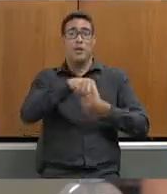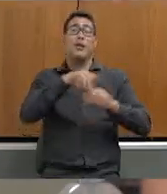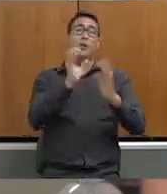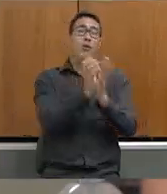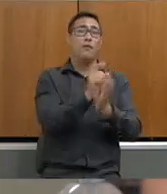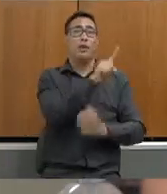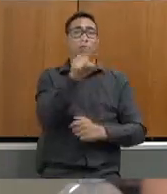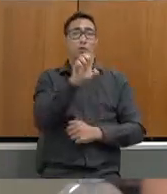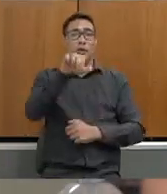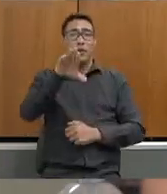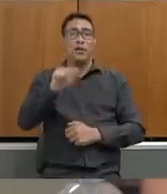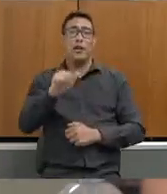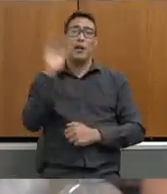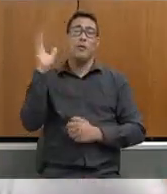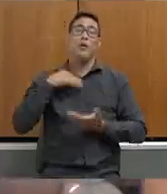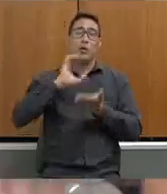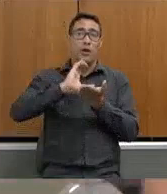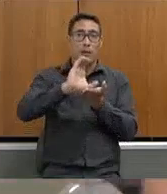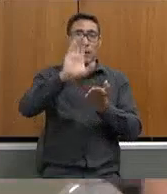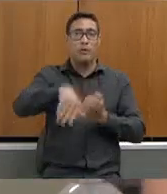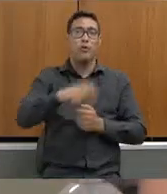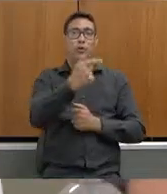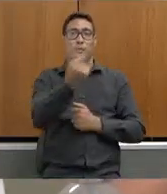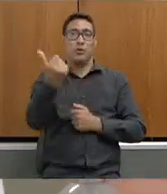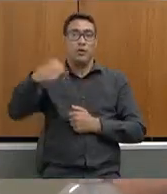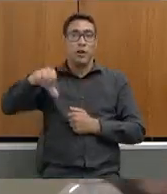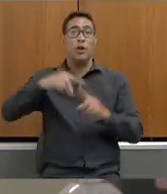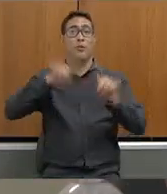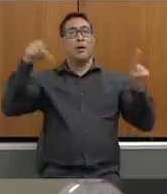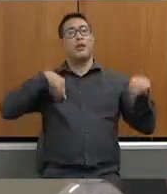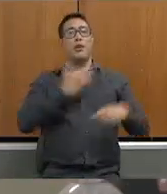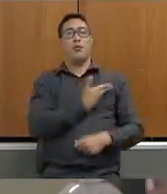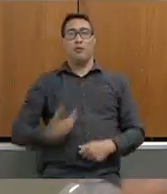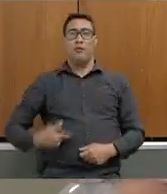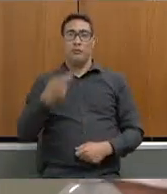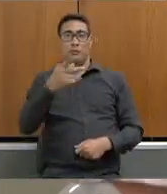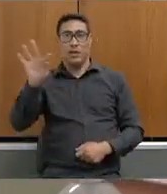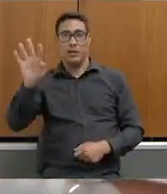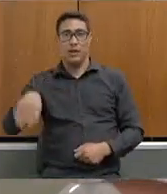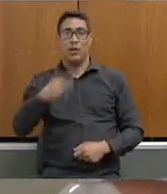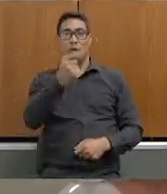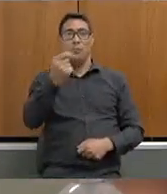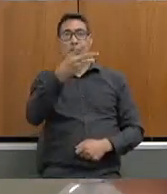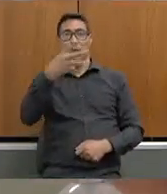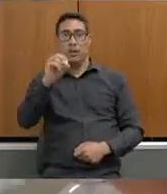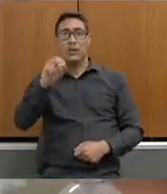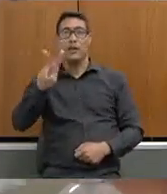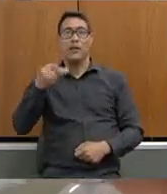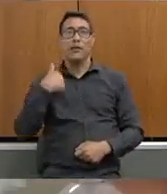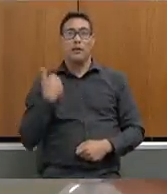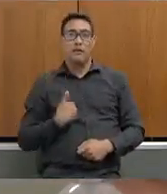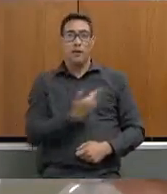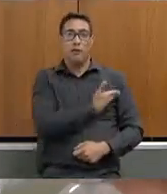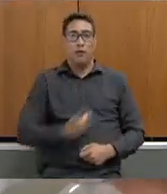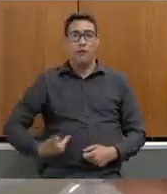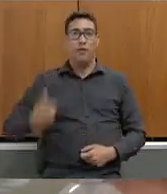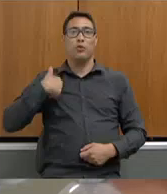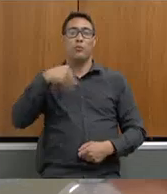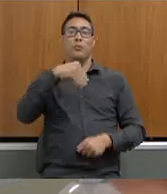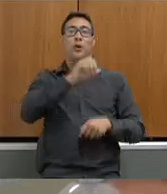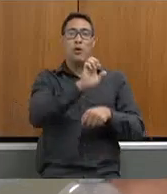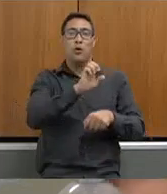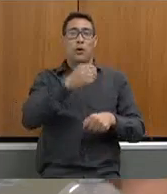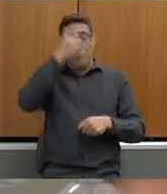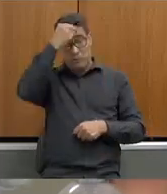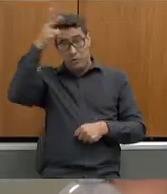deixou de repassar em 2019 mas o governo do PT em 2030 o governo municipal os municípios vão